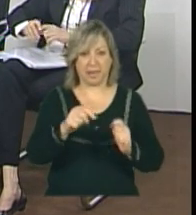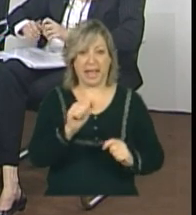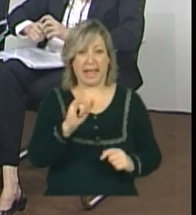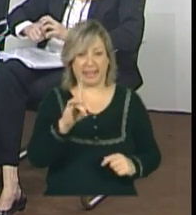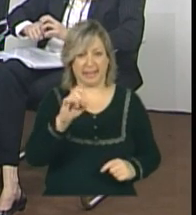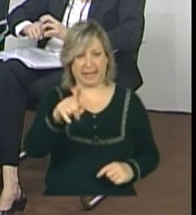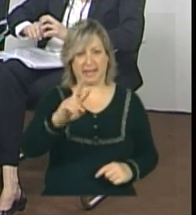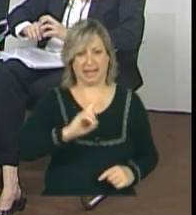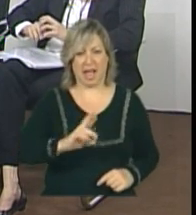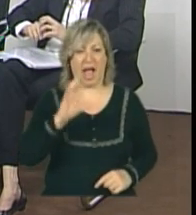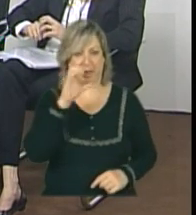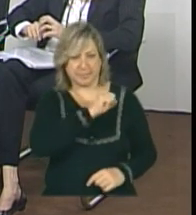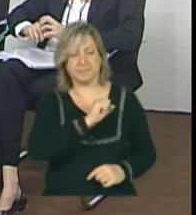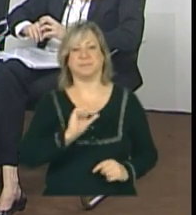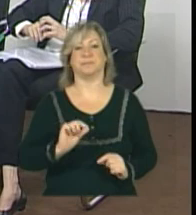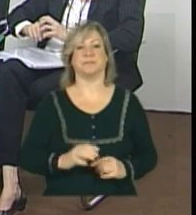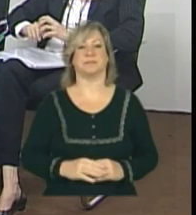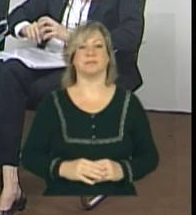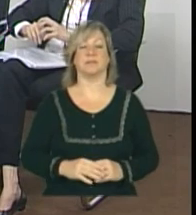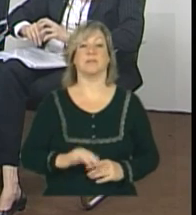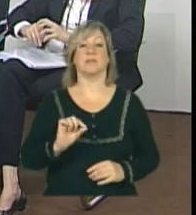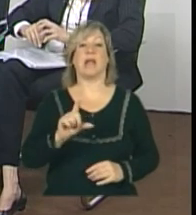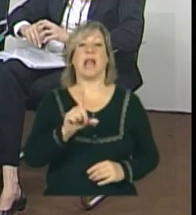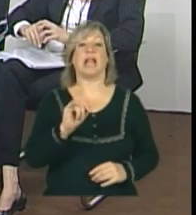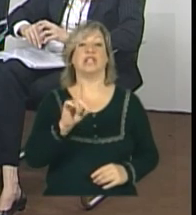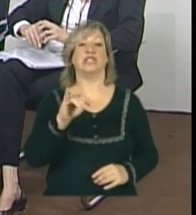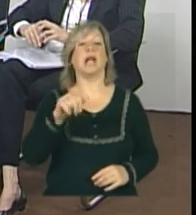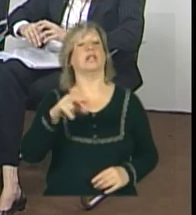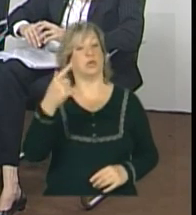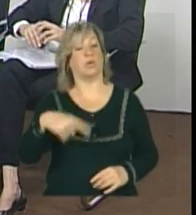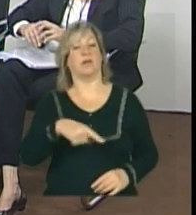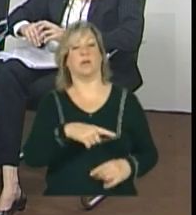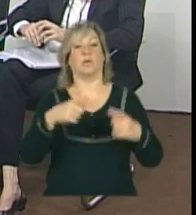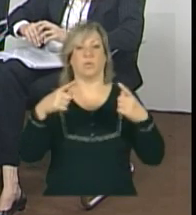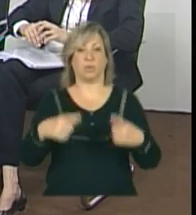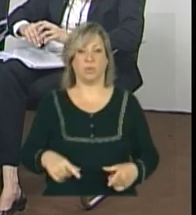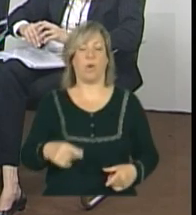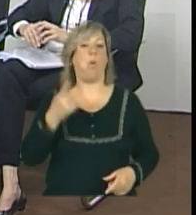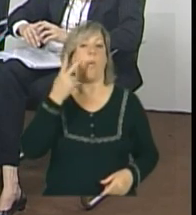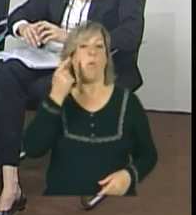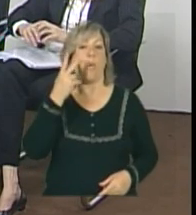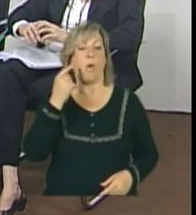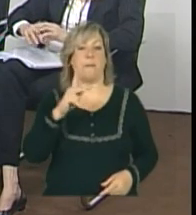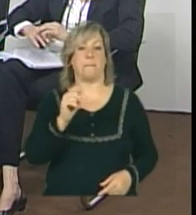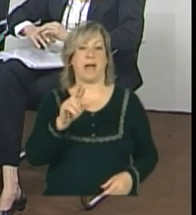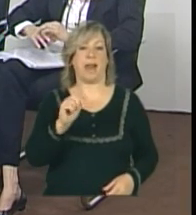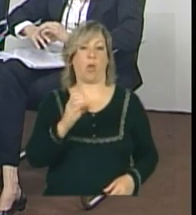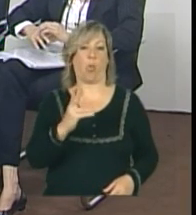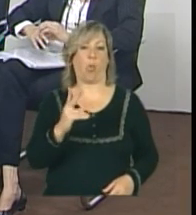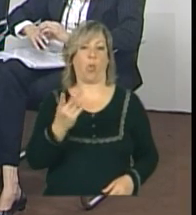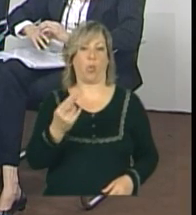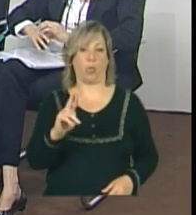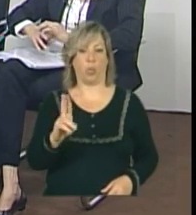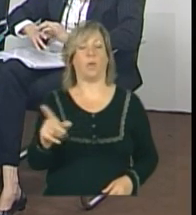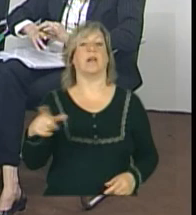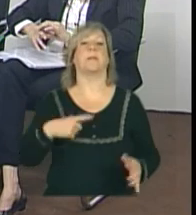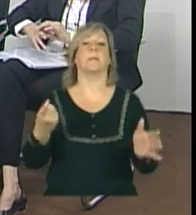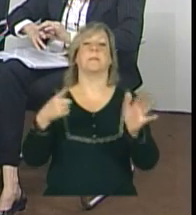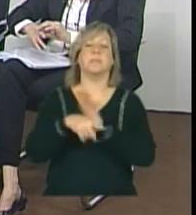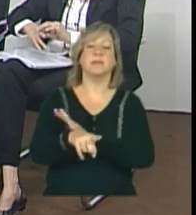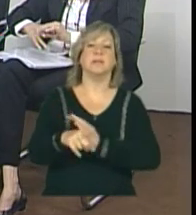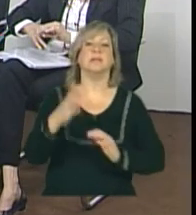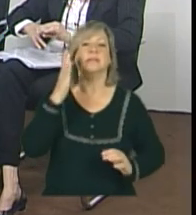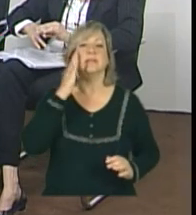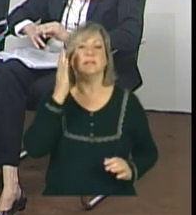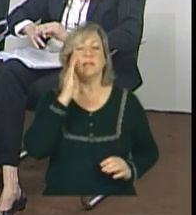responder para a gente rapidinho. É a Lidiane, de novo, de Paracuru-Ceará, que tem mais uma dúvida. Ela queria saber se os municípios que têm